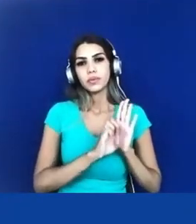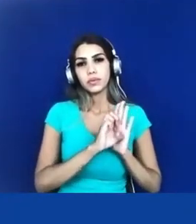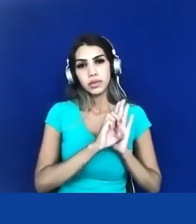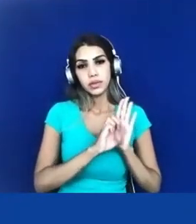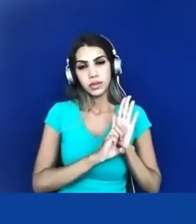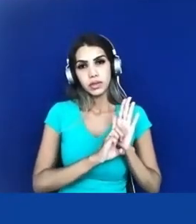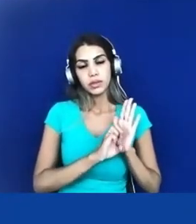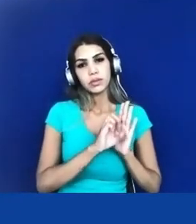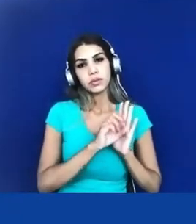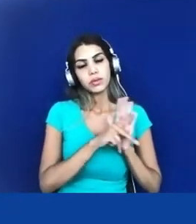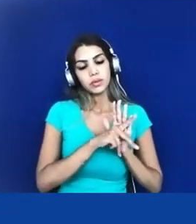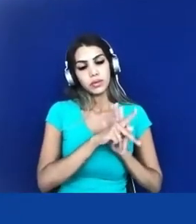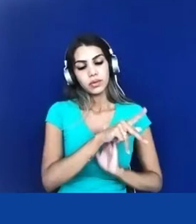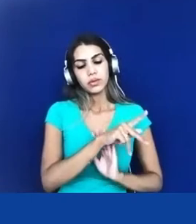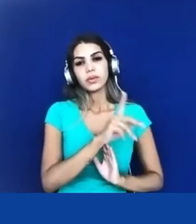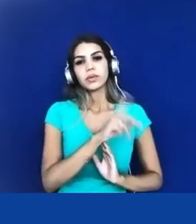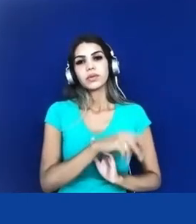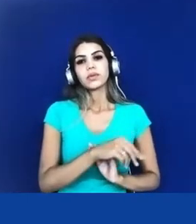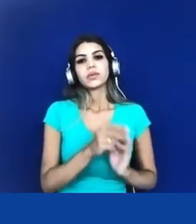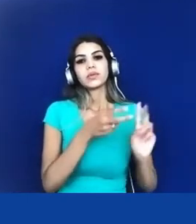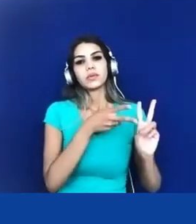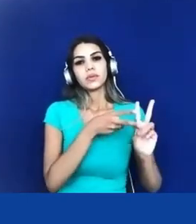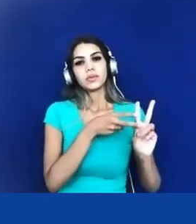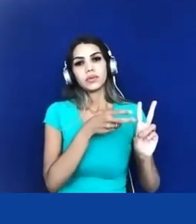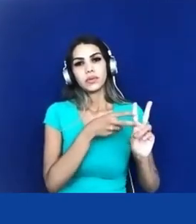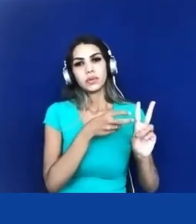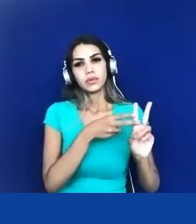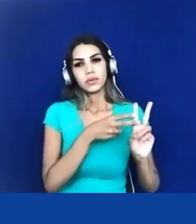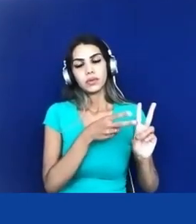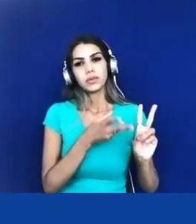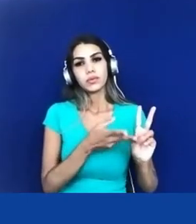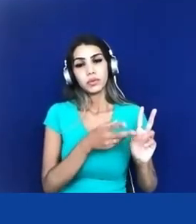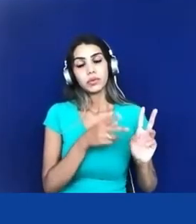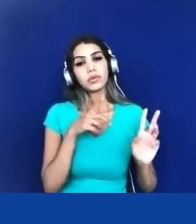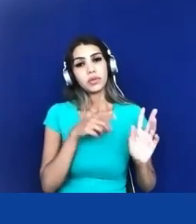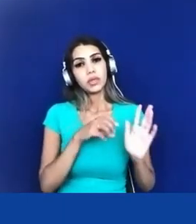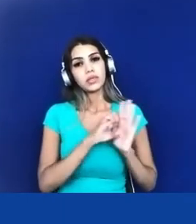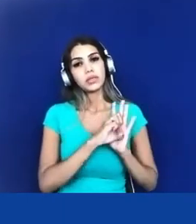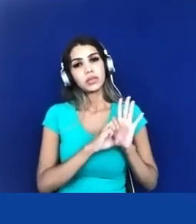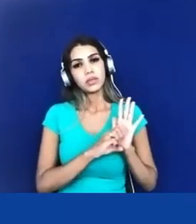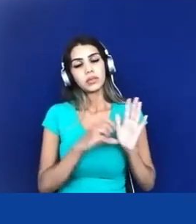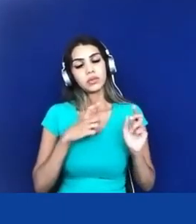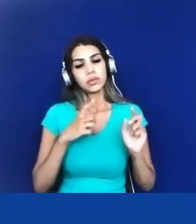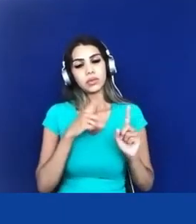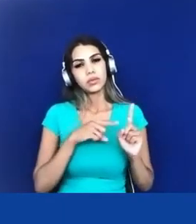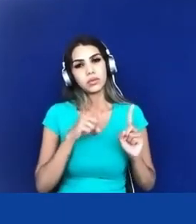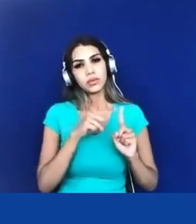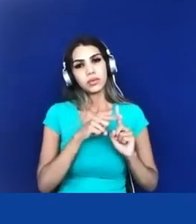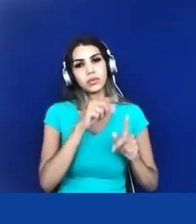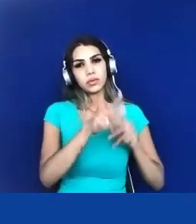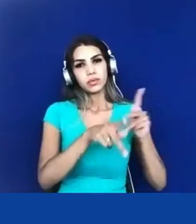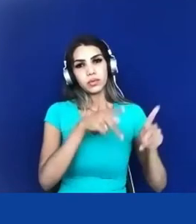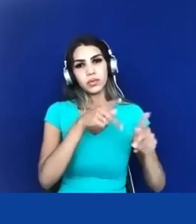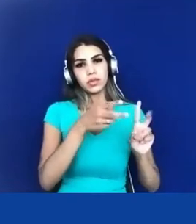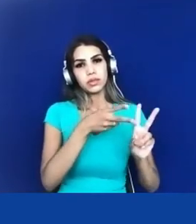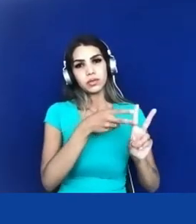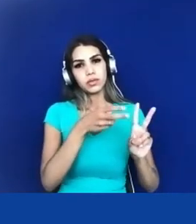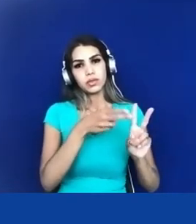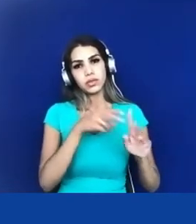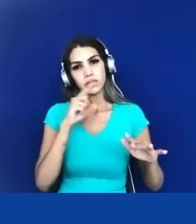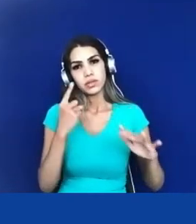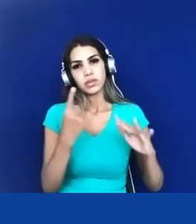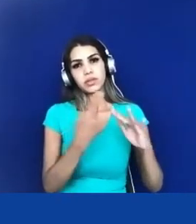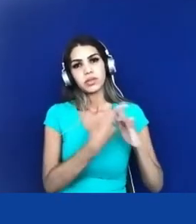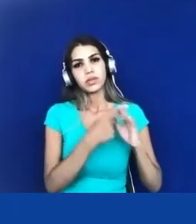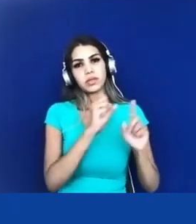que tinha essa intenção de que a população indígena fosse integrada ao restante da sociedade nacional